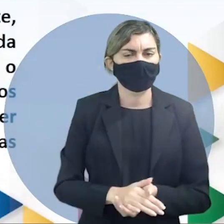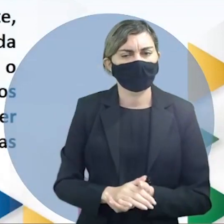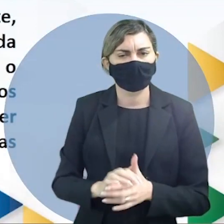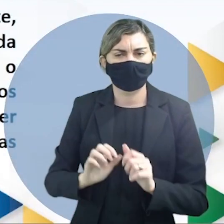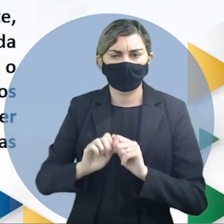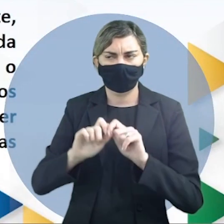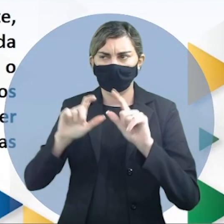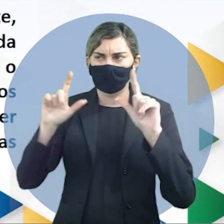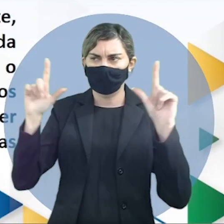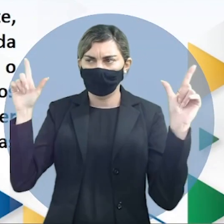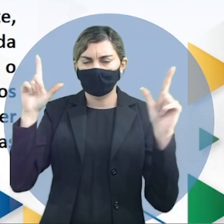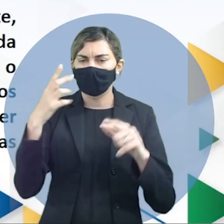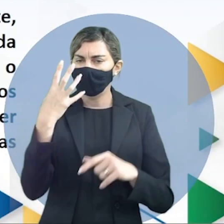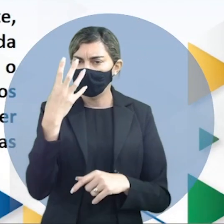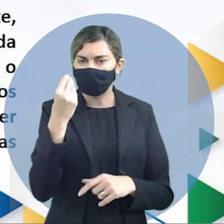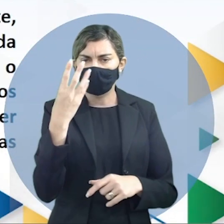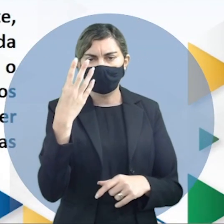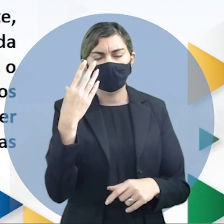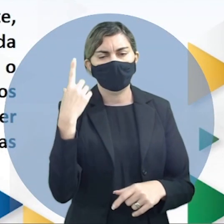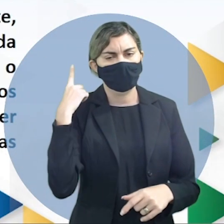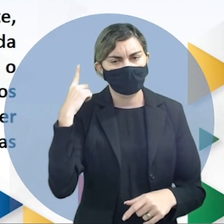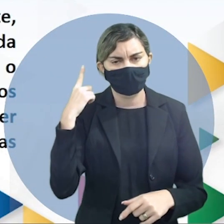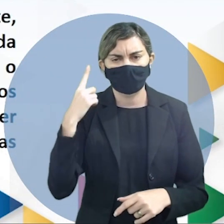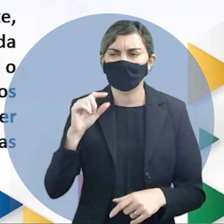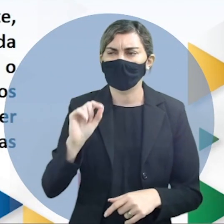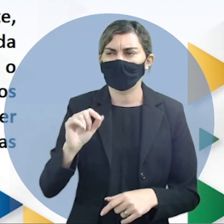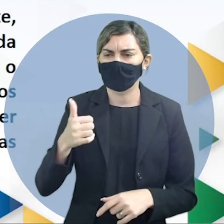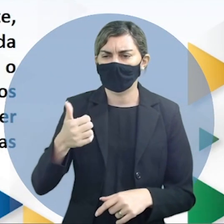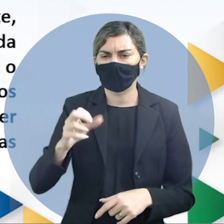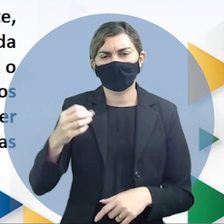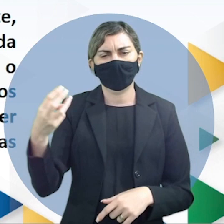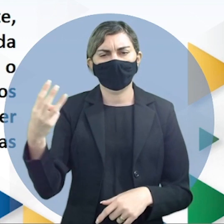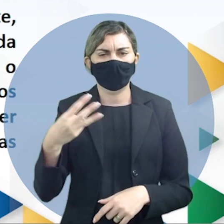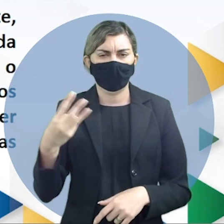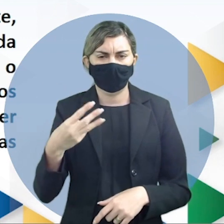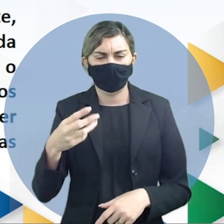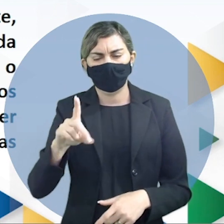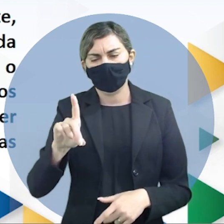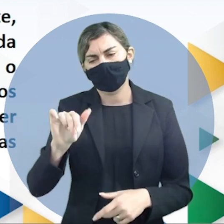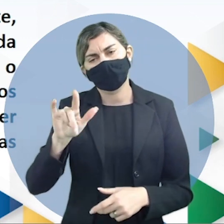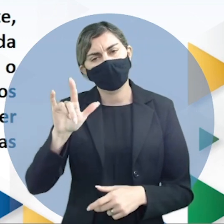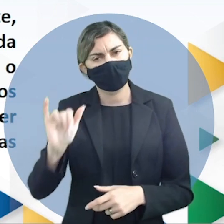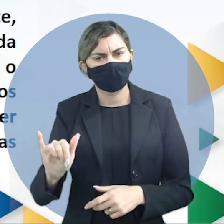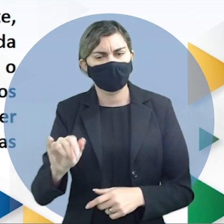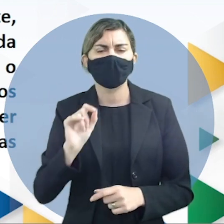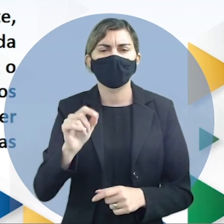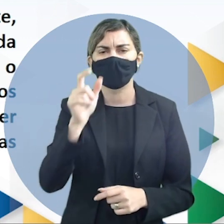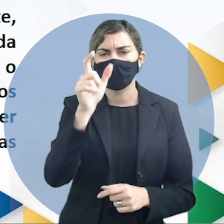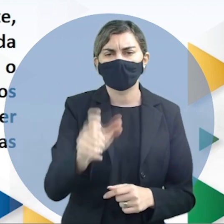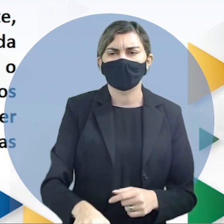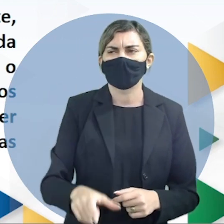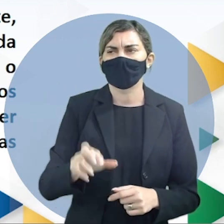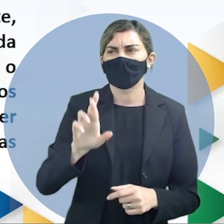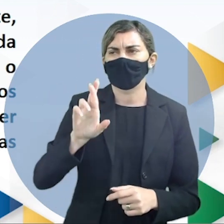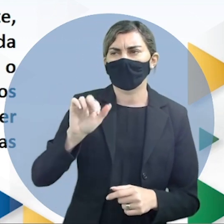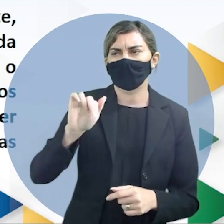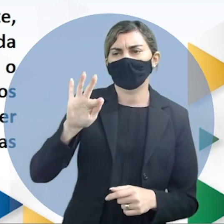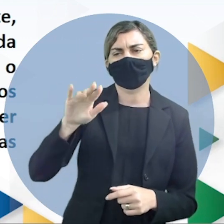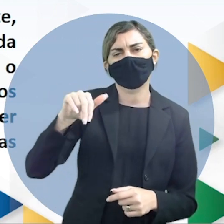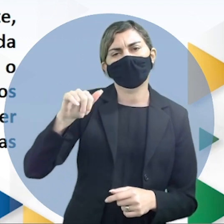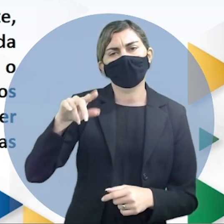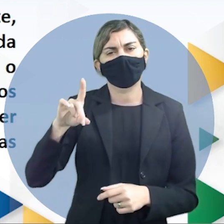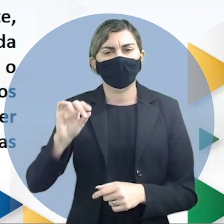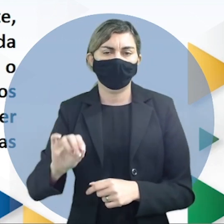na tela uma fotografia de Giatazu que é o 13º Dalai quem foi ele? foi um reformador